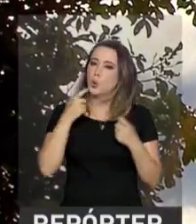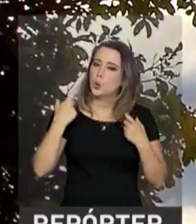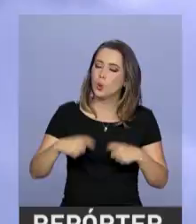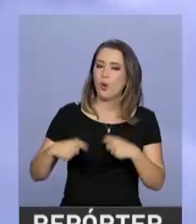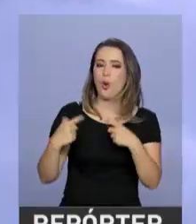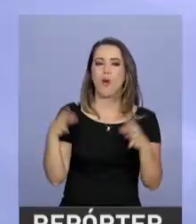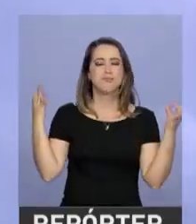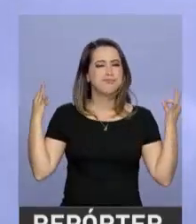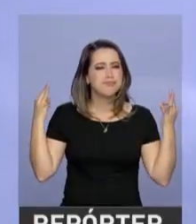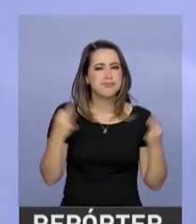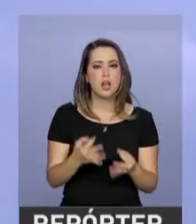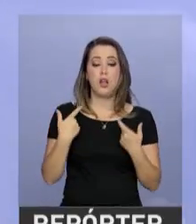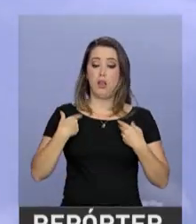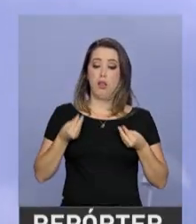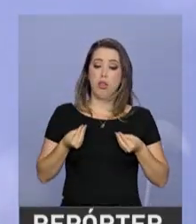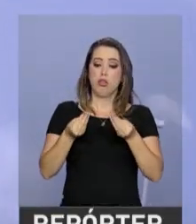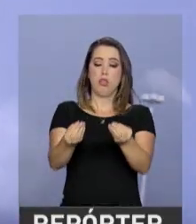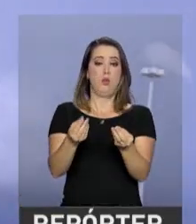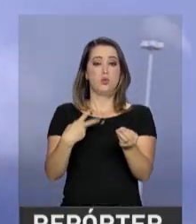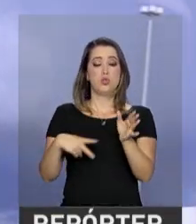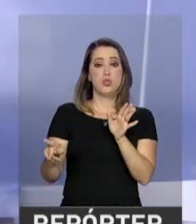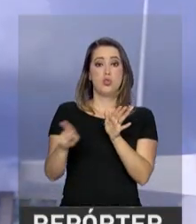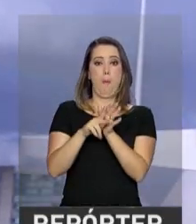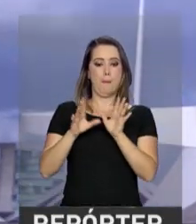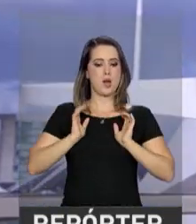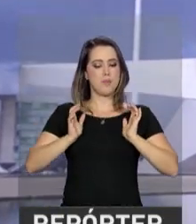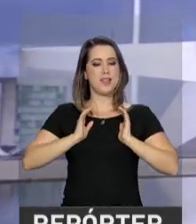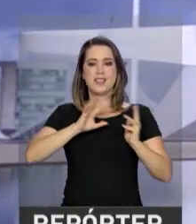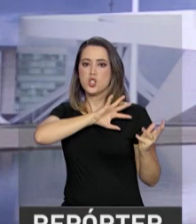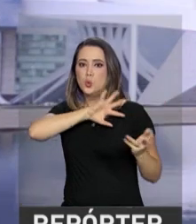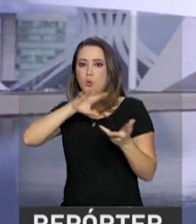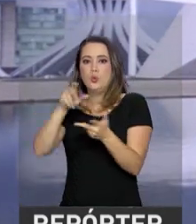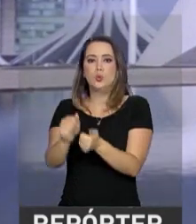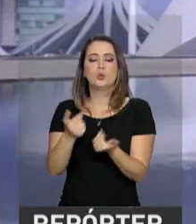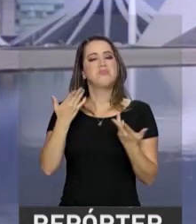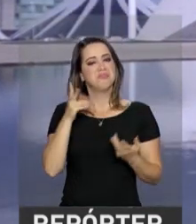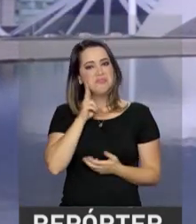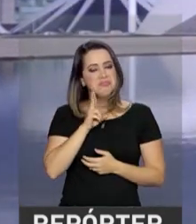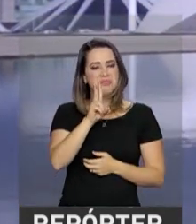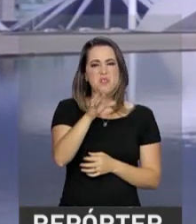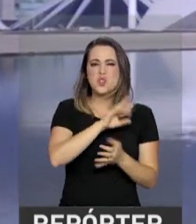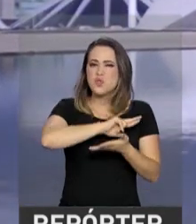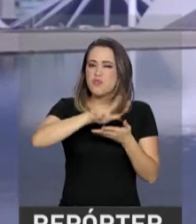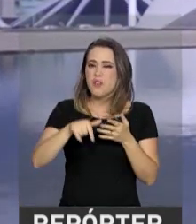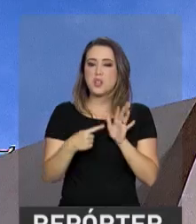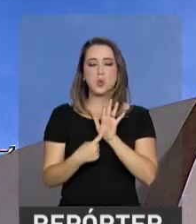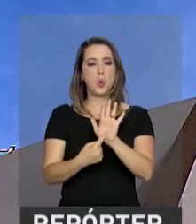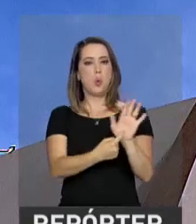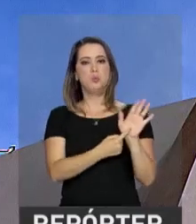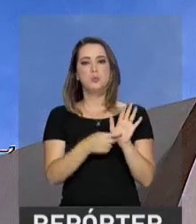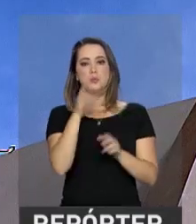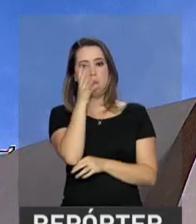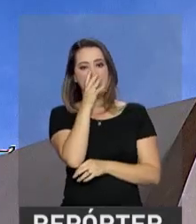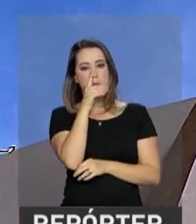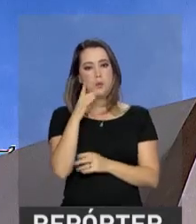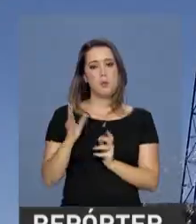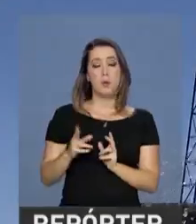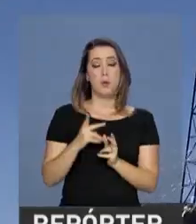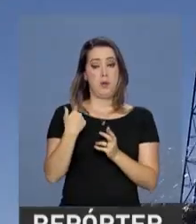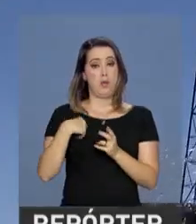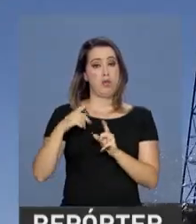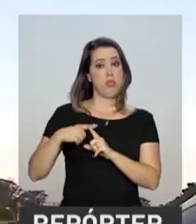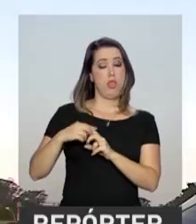dessa cidade que recebeu o título de Patrimônio Cultural da Humanidade. E olha que é muita coisa para admirar. Tem a Torre de TV,